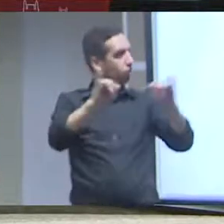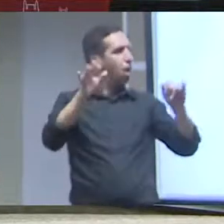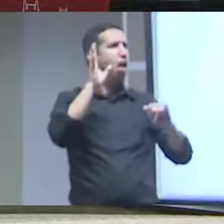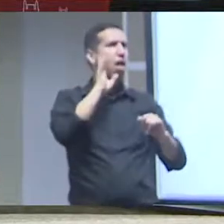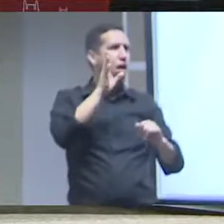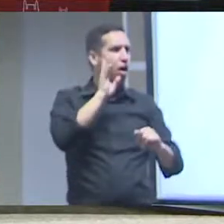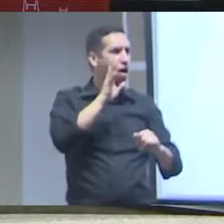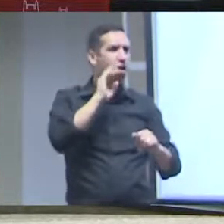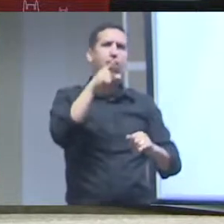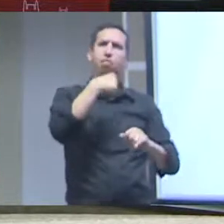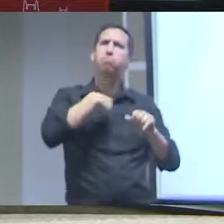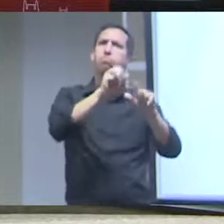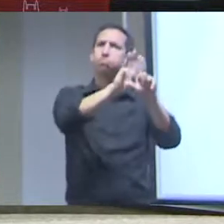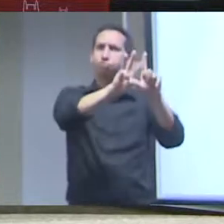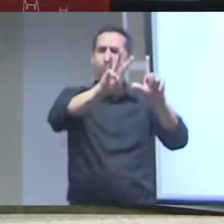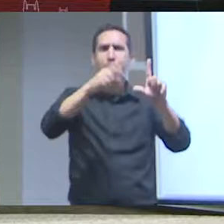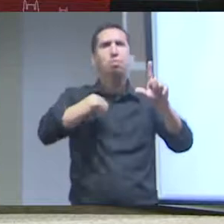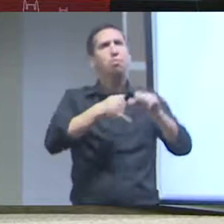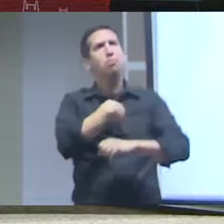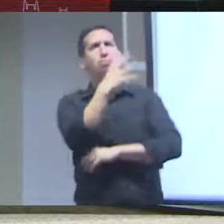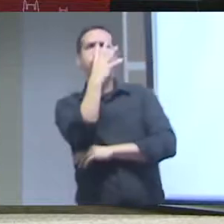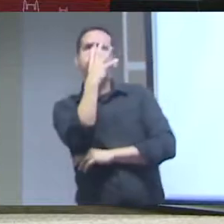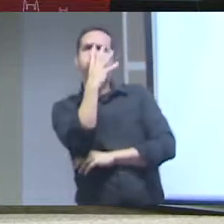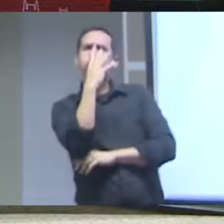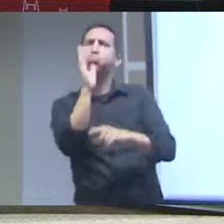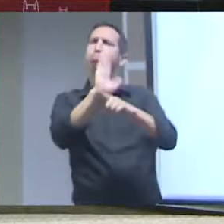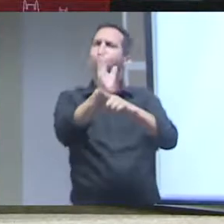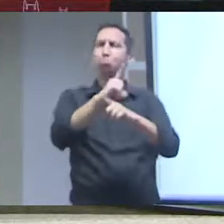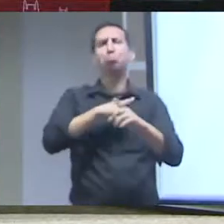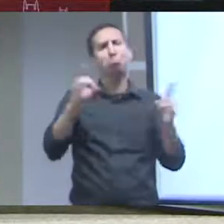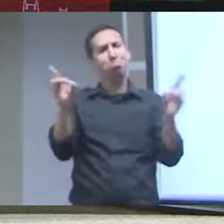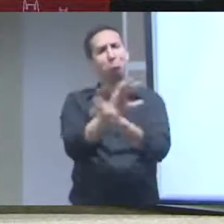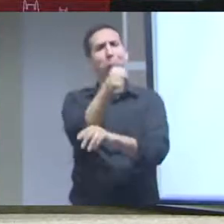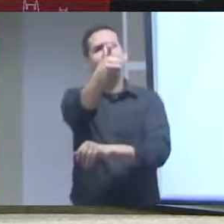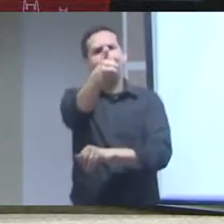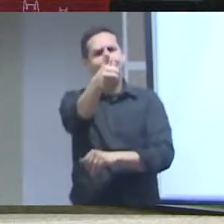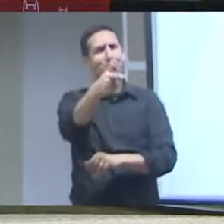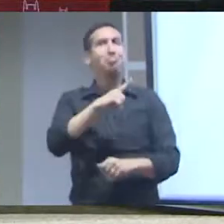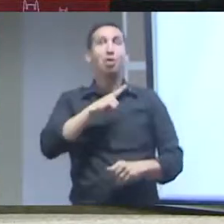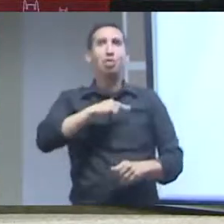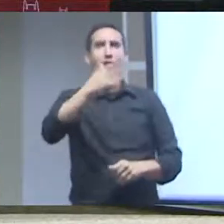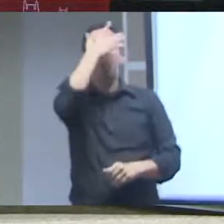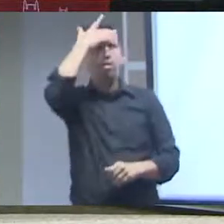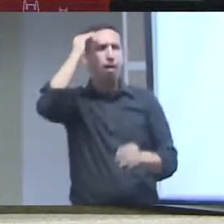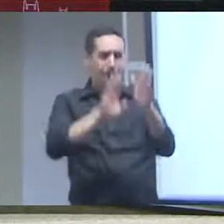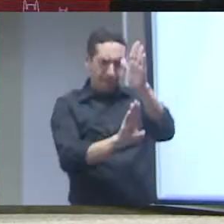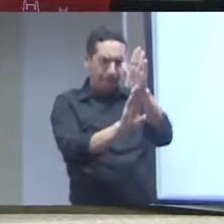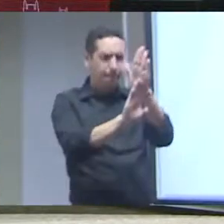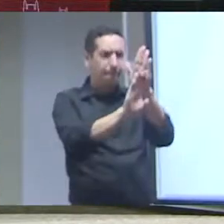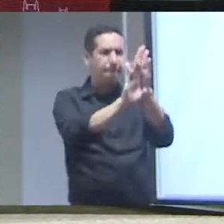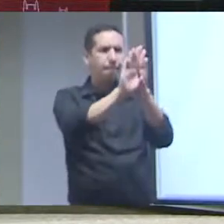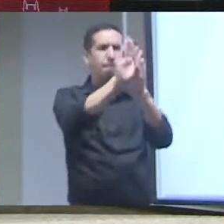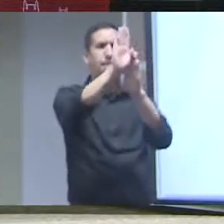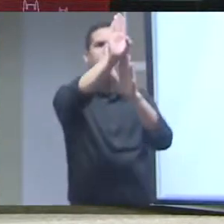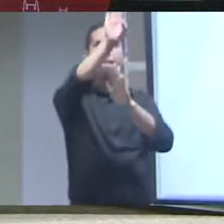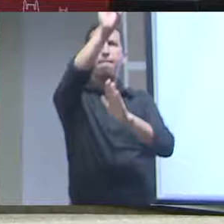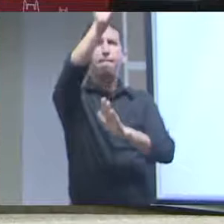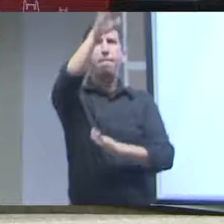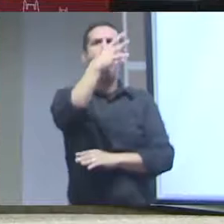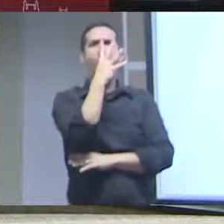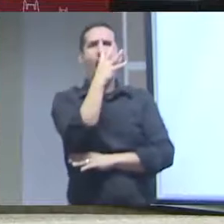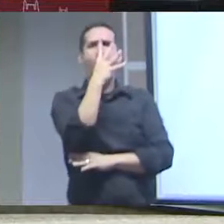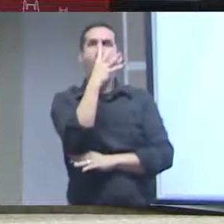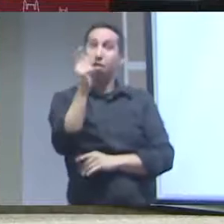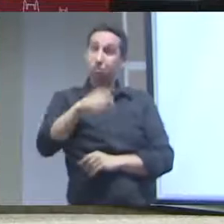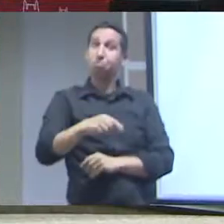encontro com... passar aqui só para a gente... Então, foi uma divulgação muito legal nesse programa Navegador da Globo News,